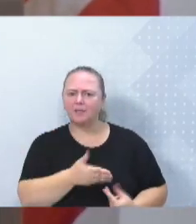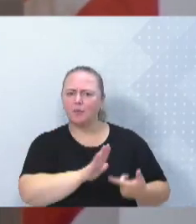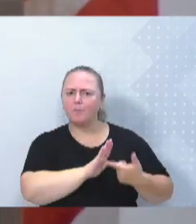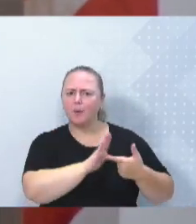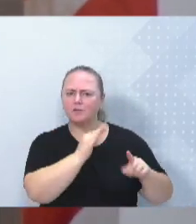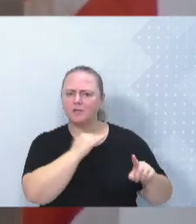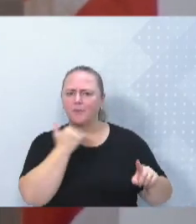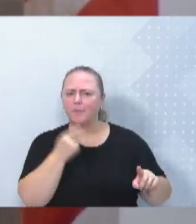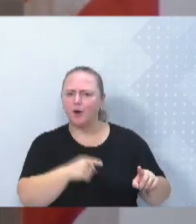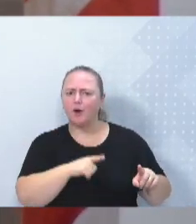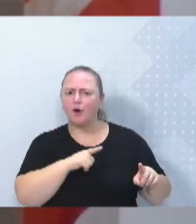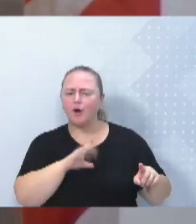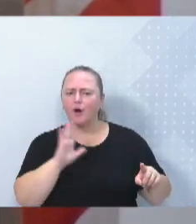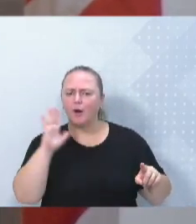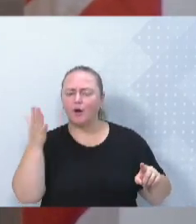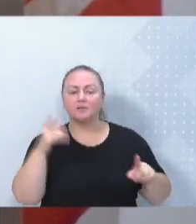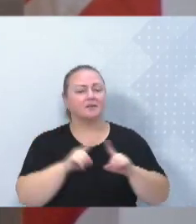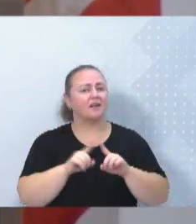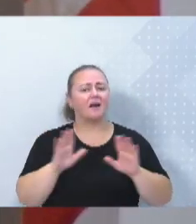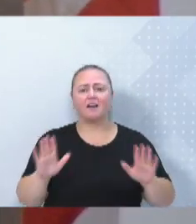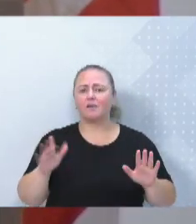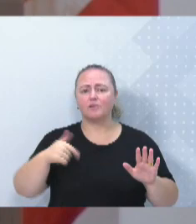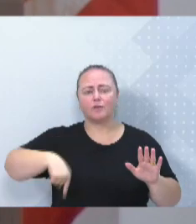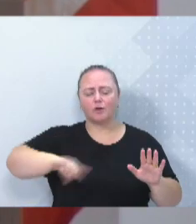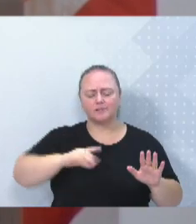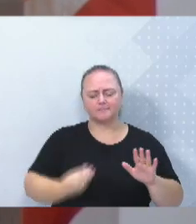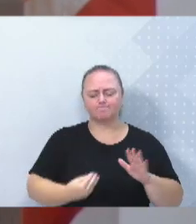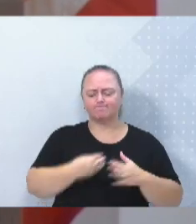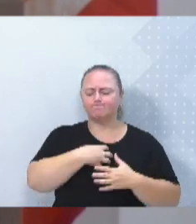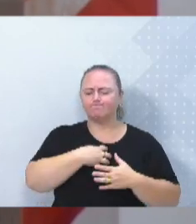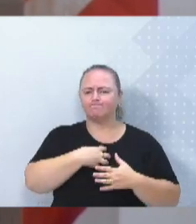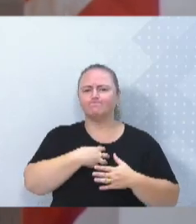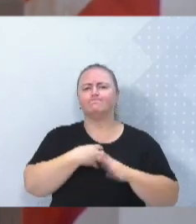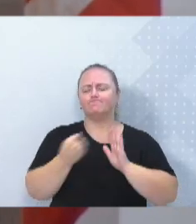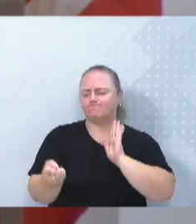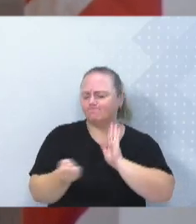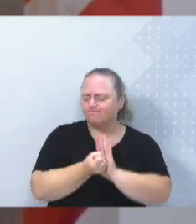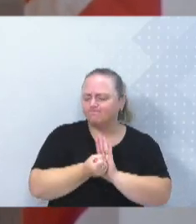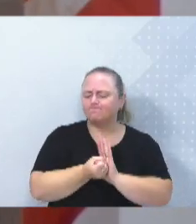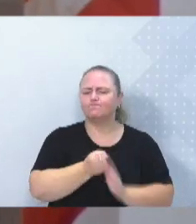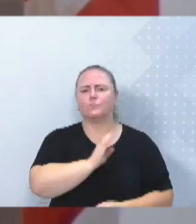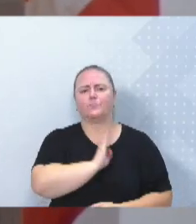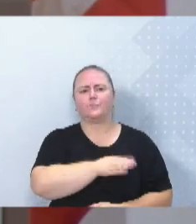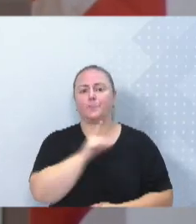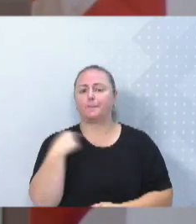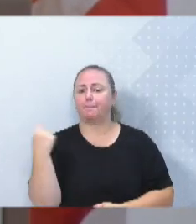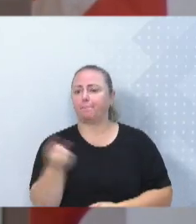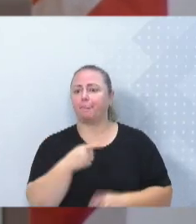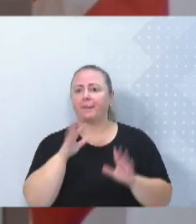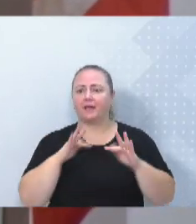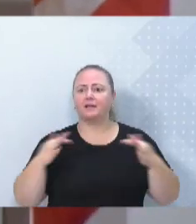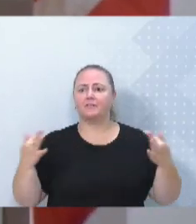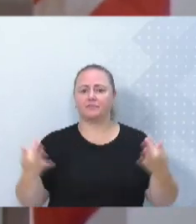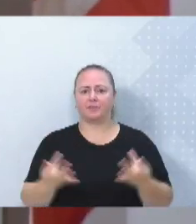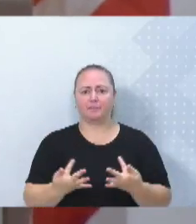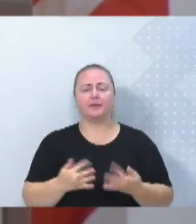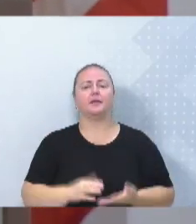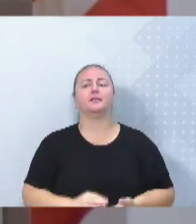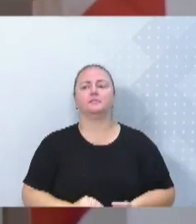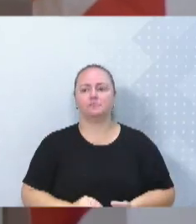tribuna, mas o que nós temos é esse sentimento e essa faixa cravada em nosso coração como família. E nós estamos